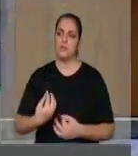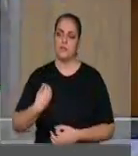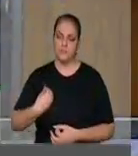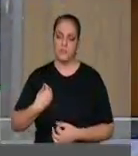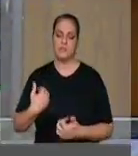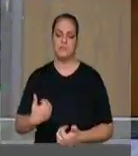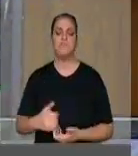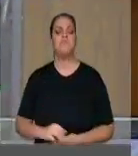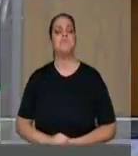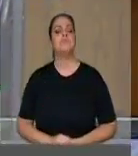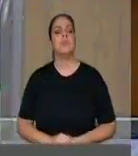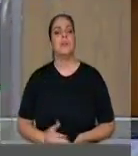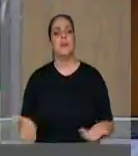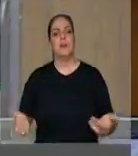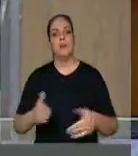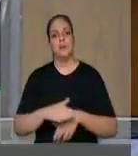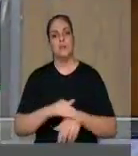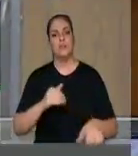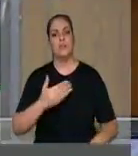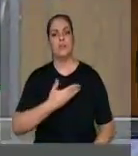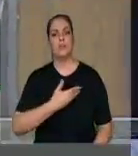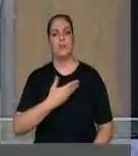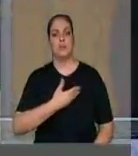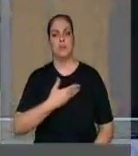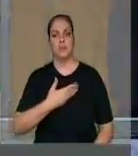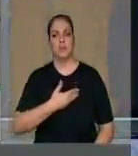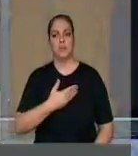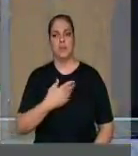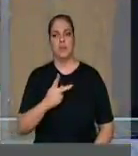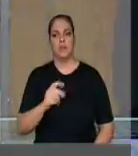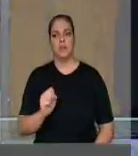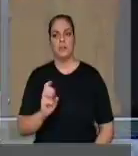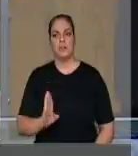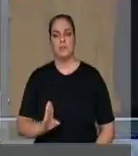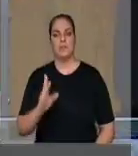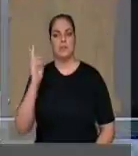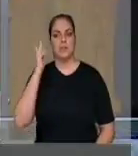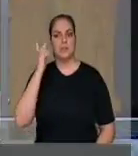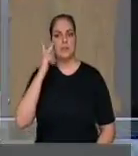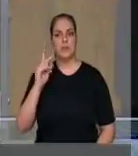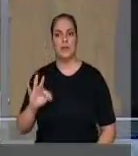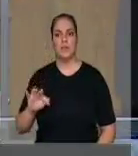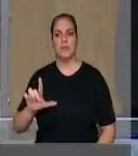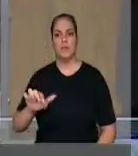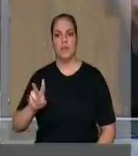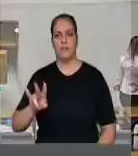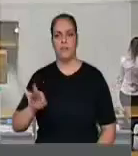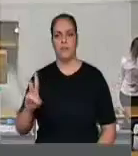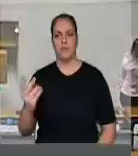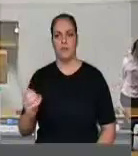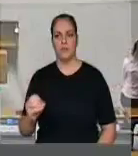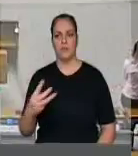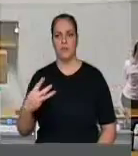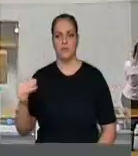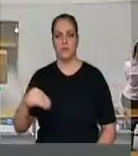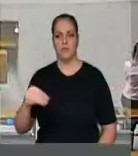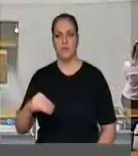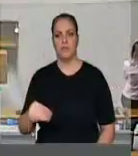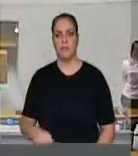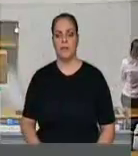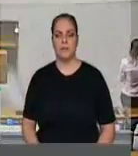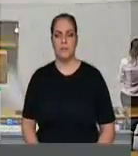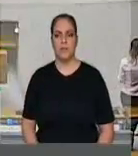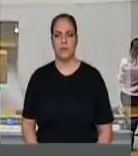Conceda a palavra ao grande amigo pelo PSB de São Paulo, Flavinho, três minutos, depois Zeca de Seu. Senhor